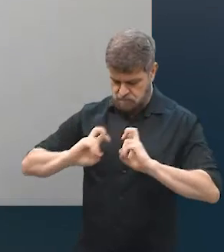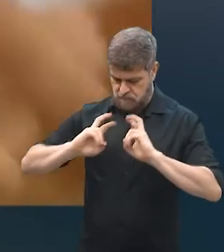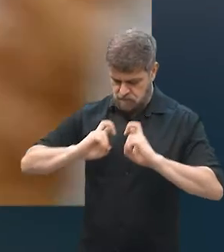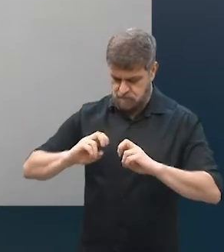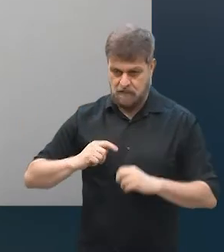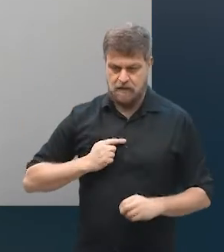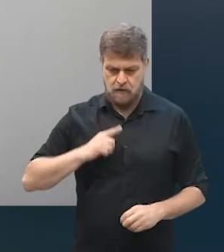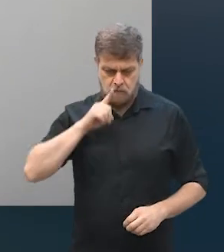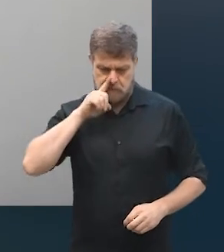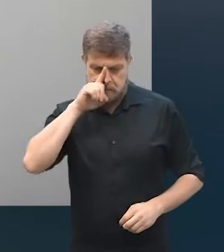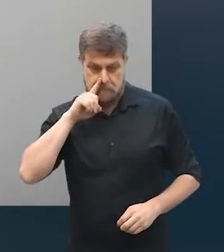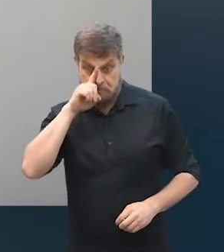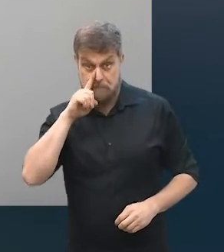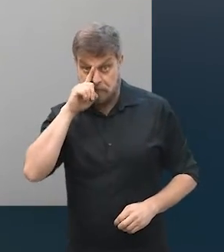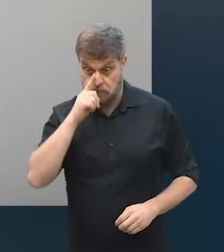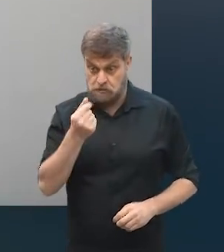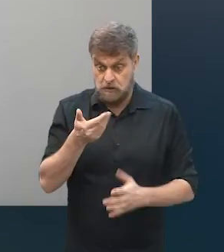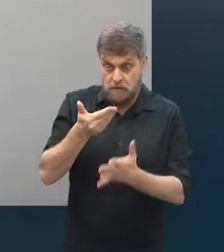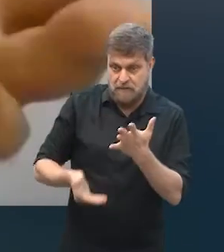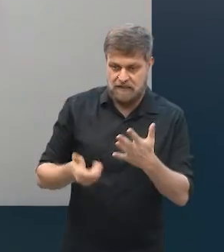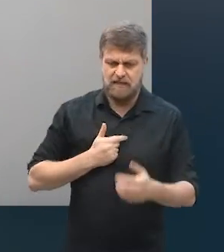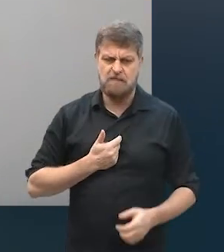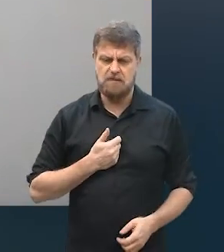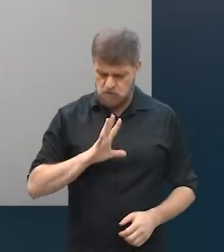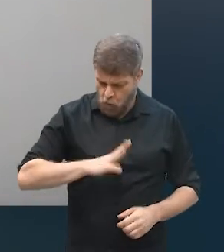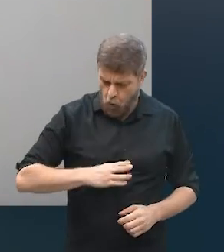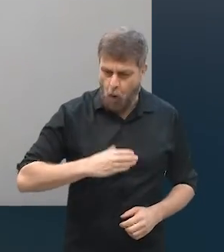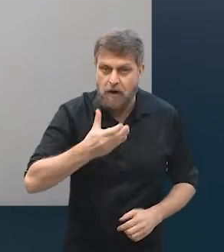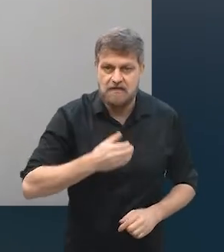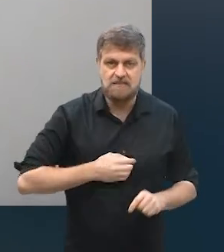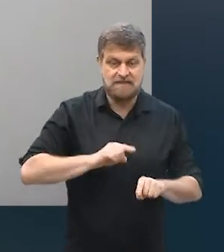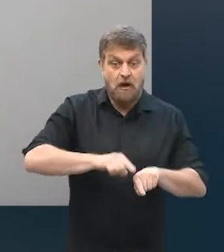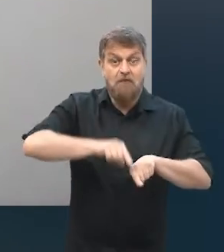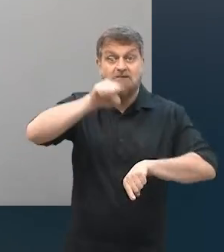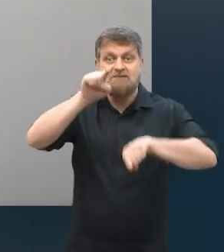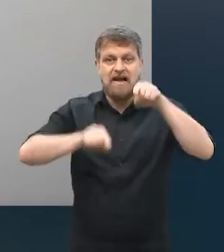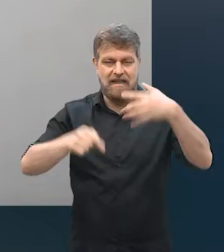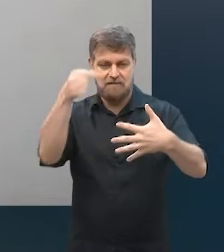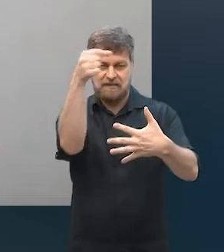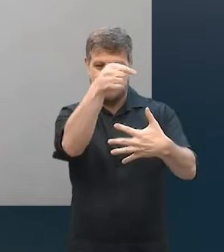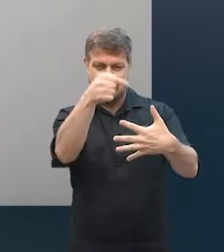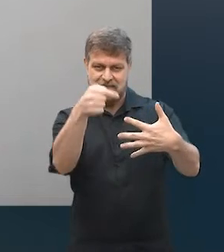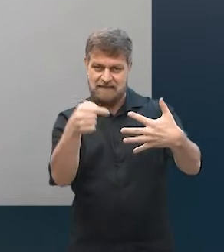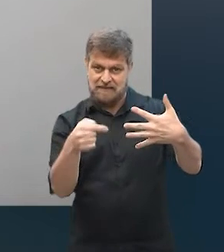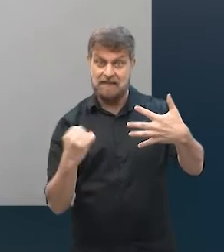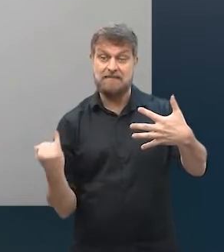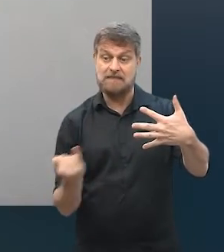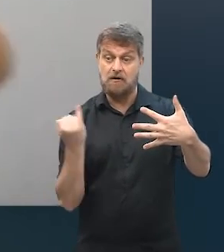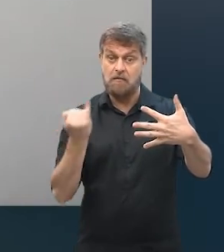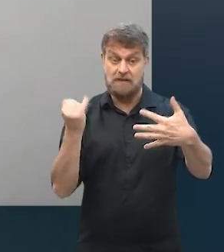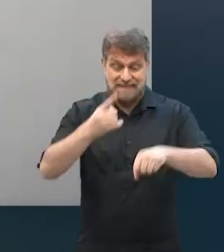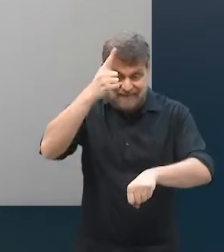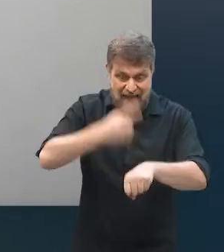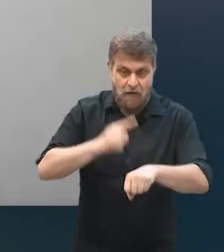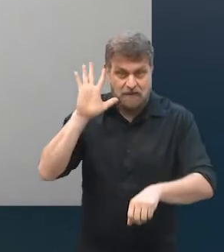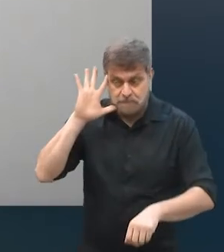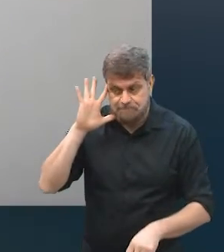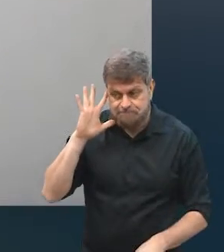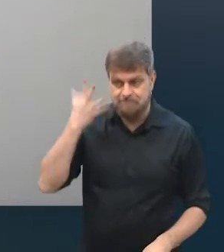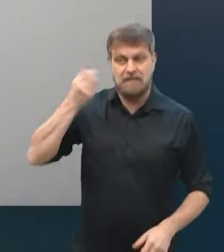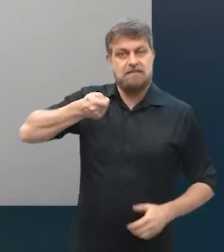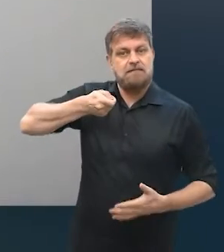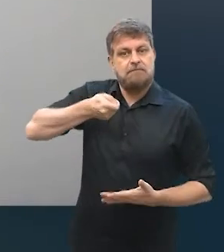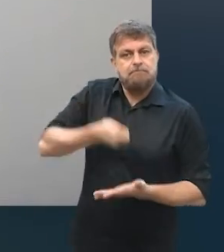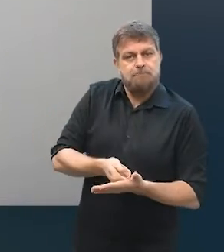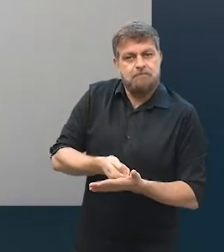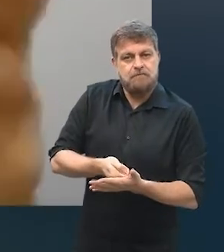arrojado, mais conservador, isso são variáveis importantes de serem tomadas na decisão, quando você for tomar uma